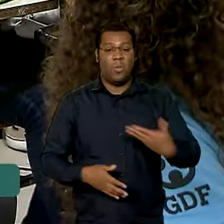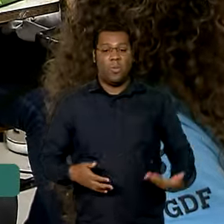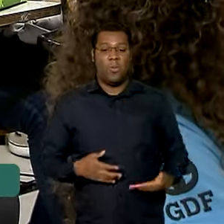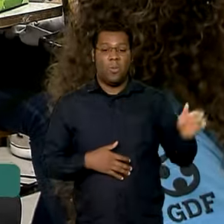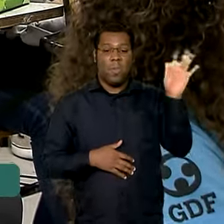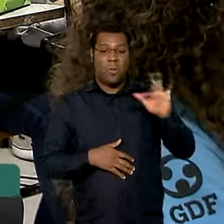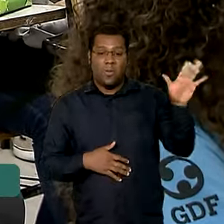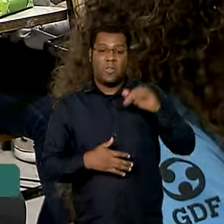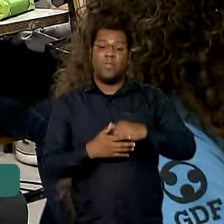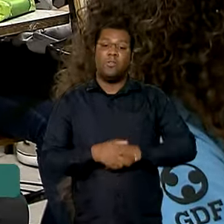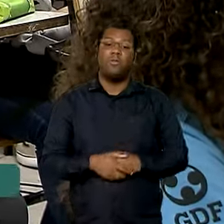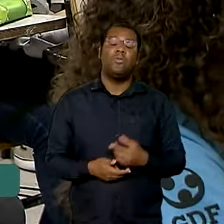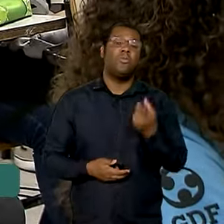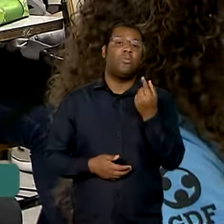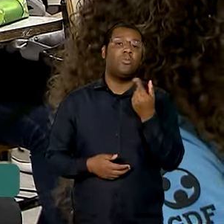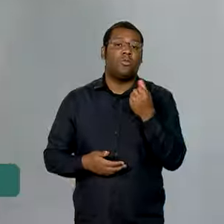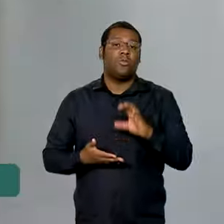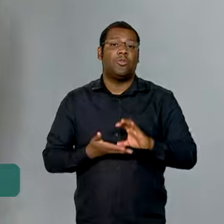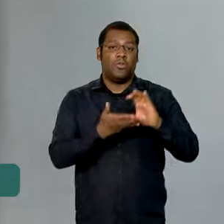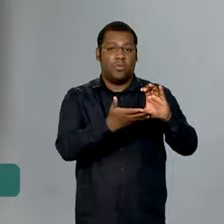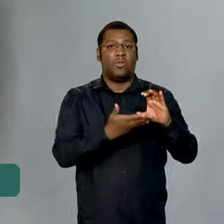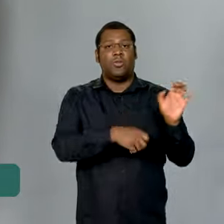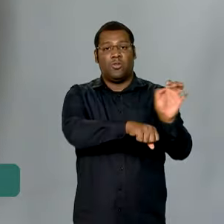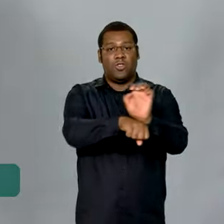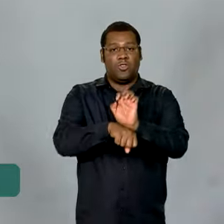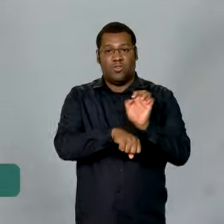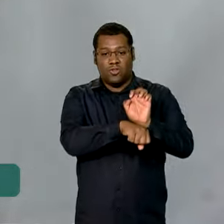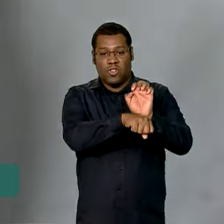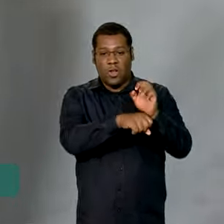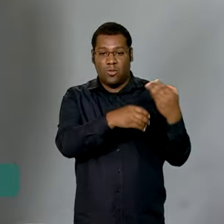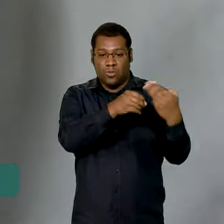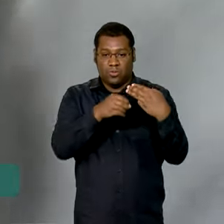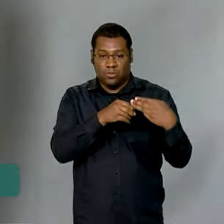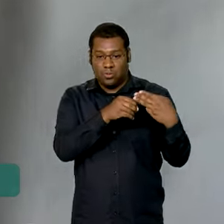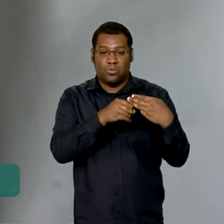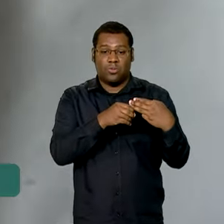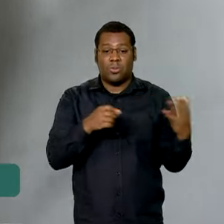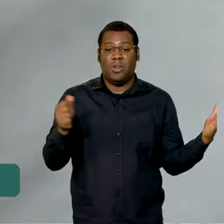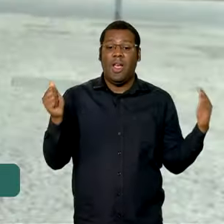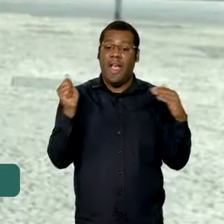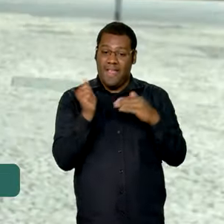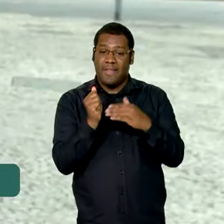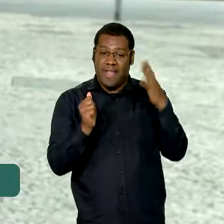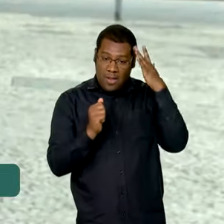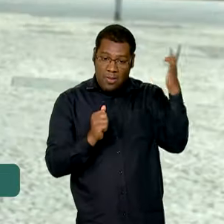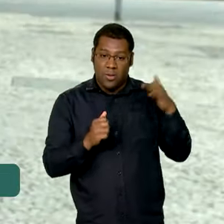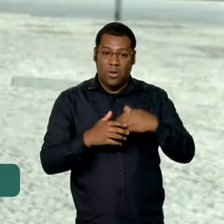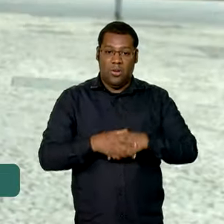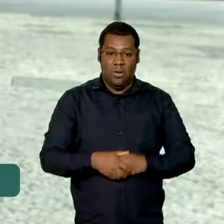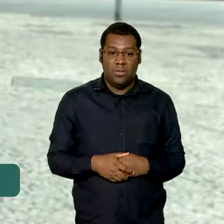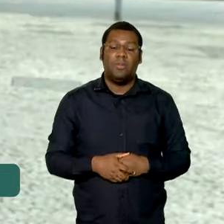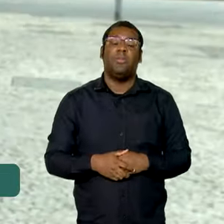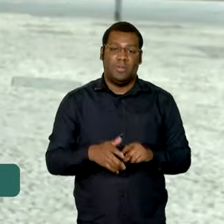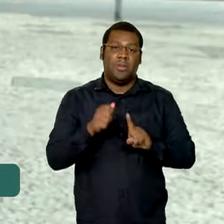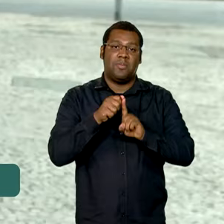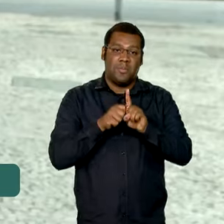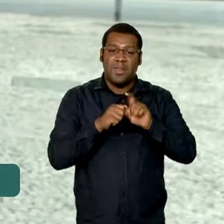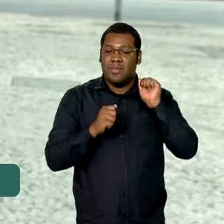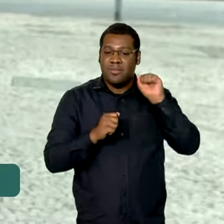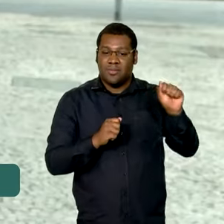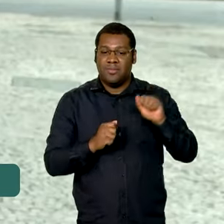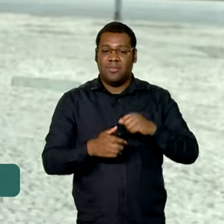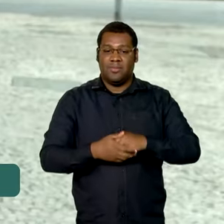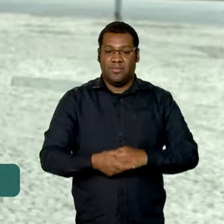os valores serão repassados aos estados e municípios até amanhã, ainda nesse mês de abril. A